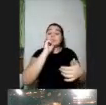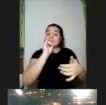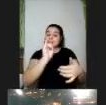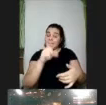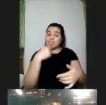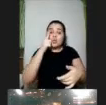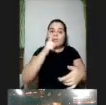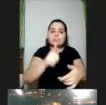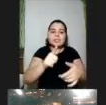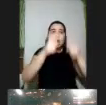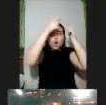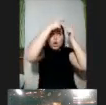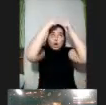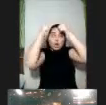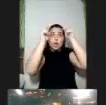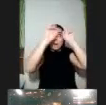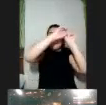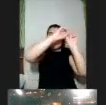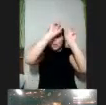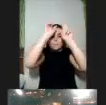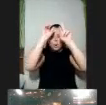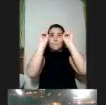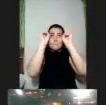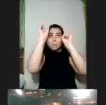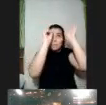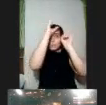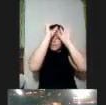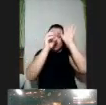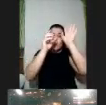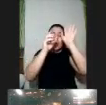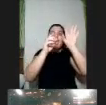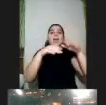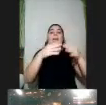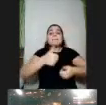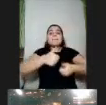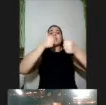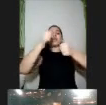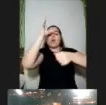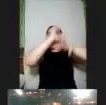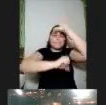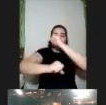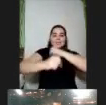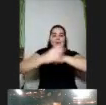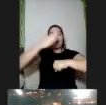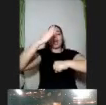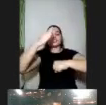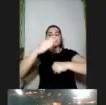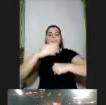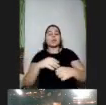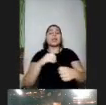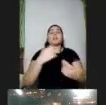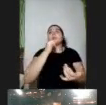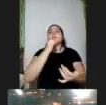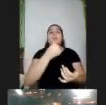promoção de aprendizado então entender isso que quando eu apresento uma mesma informação por exemplo falo e apresento ela